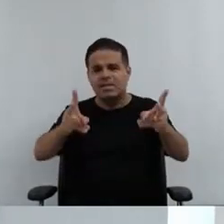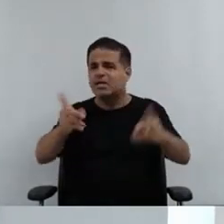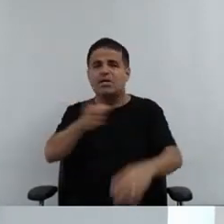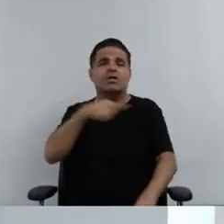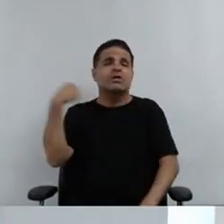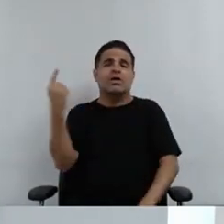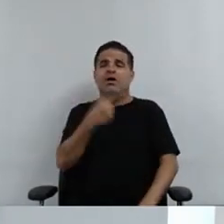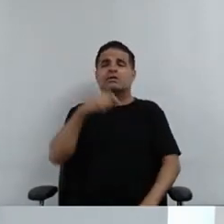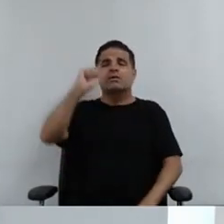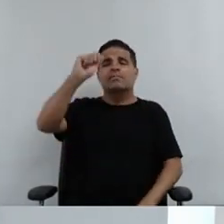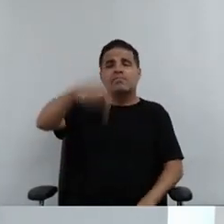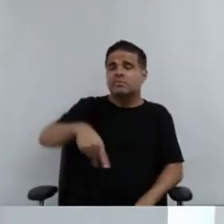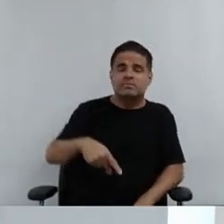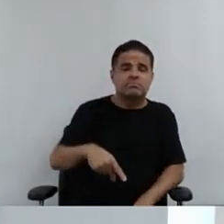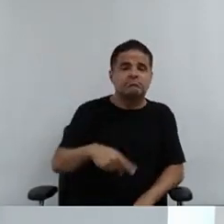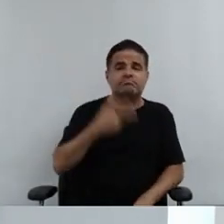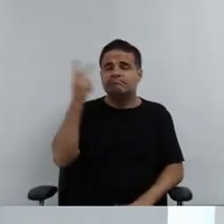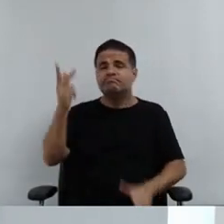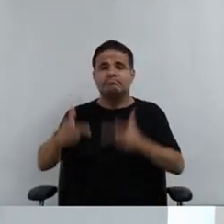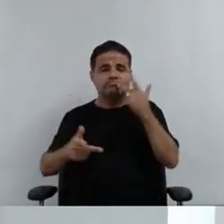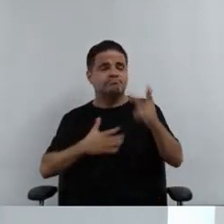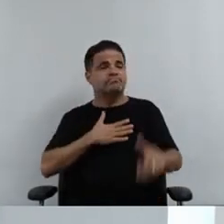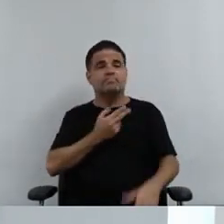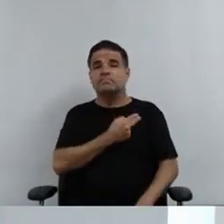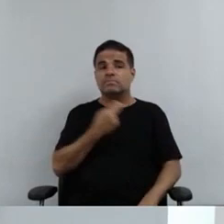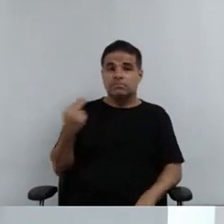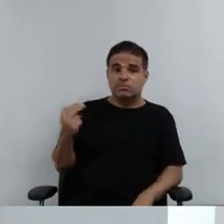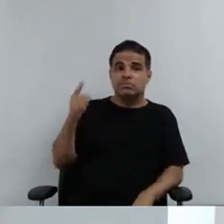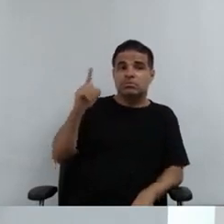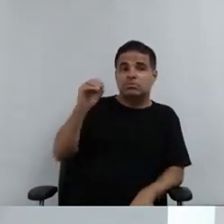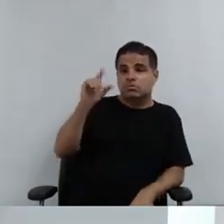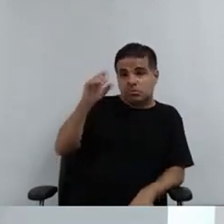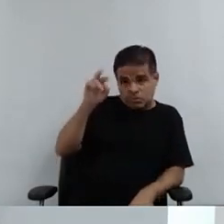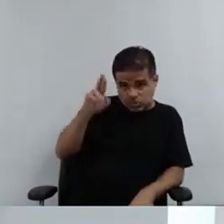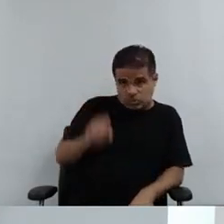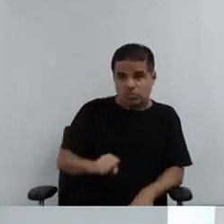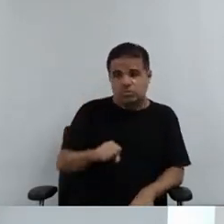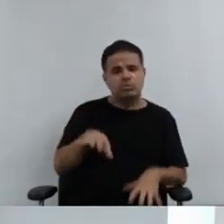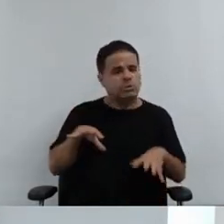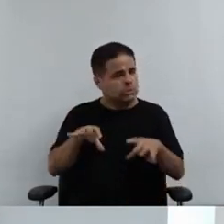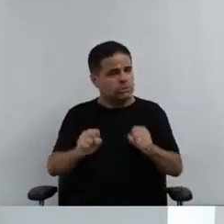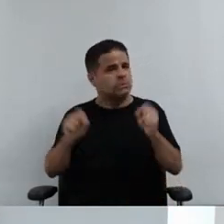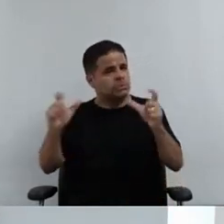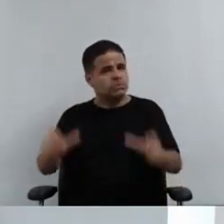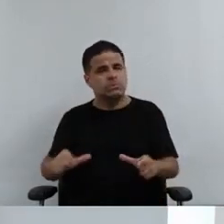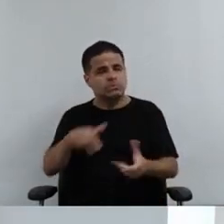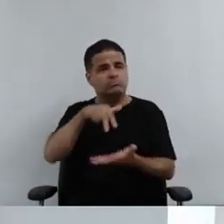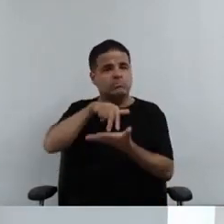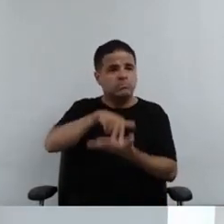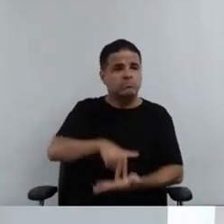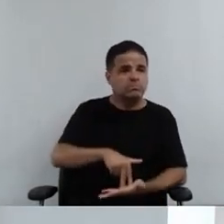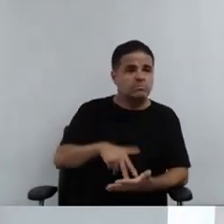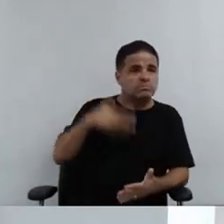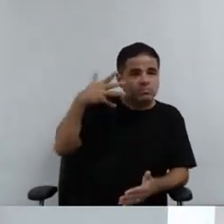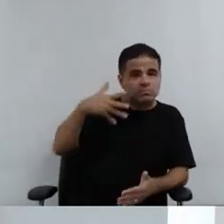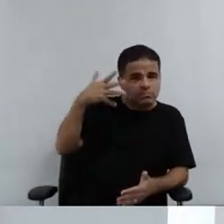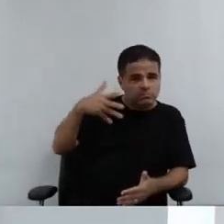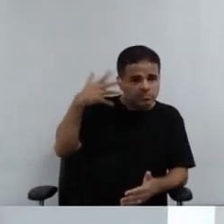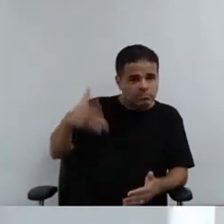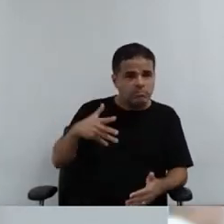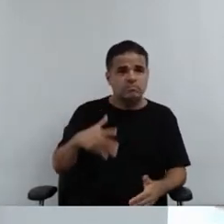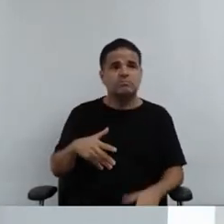aposentadas, falo mais em meu nome da Dolores, que ocupa aqui a tribuna, não é muito a,